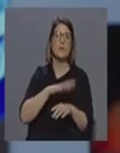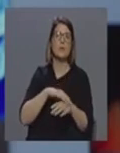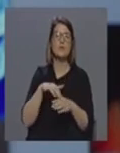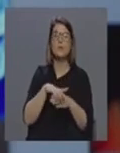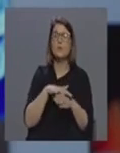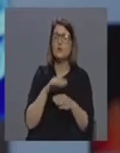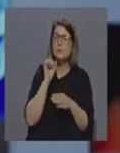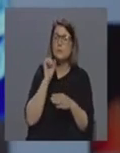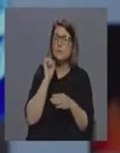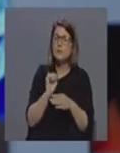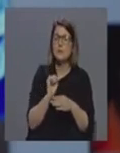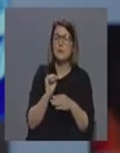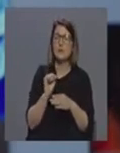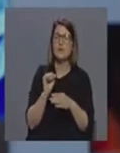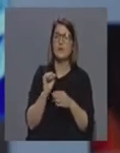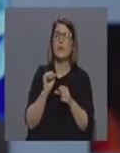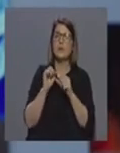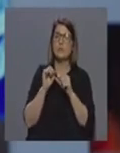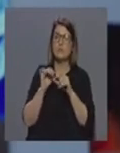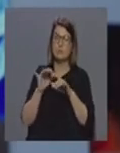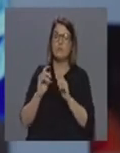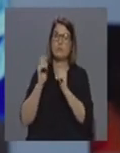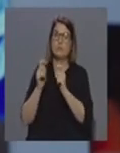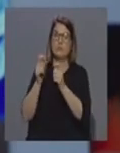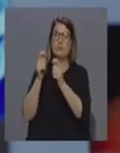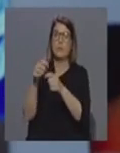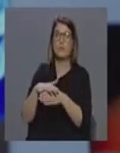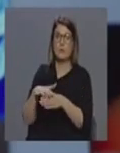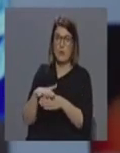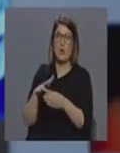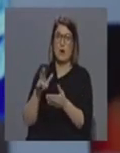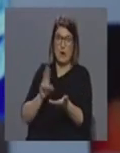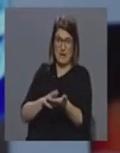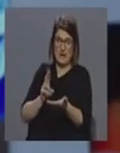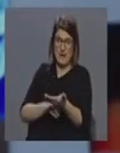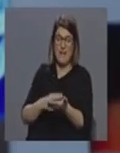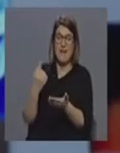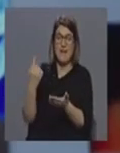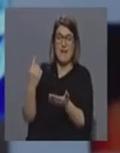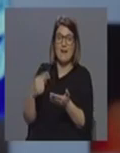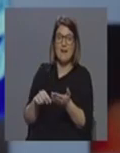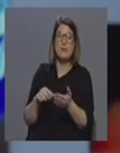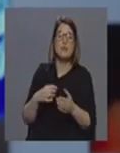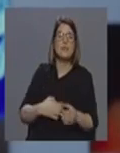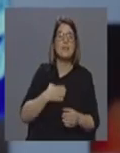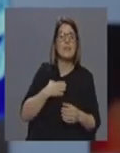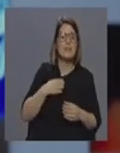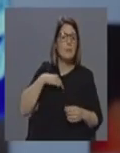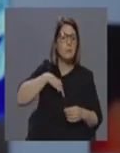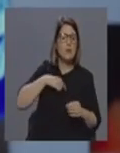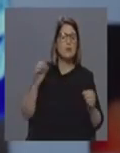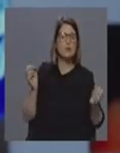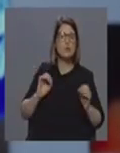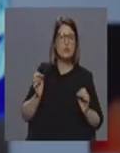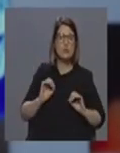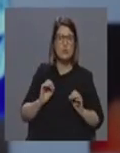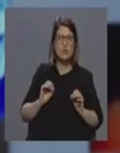específico que epidemiologicamente é relevante onde outro teve um caso confirmado e pese embora não tenha sinais ou sintomas de